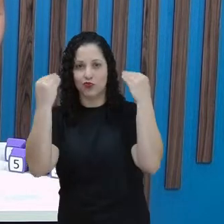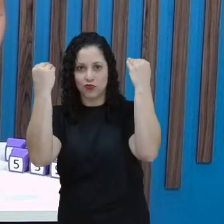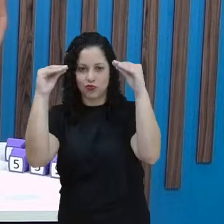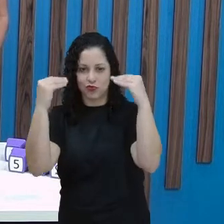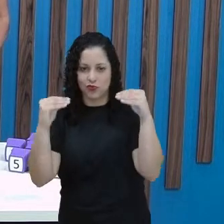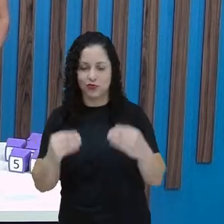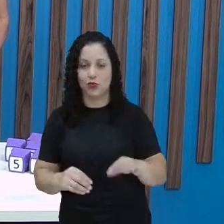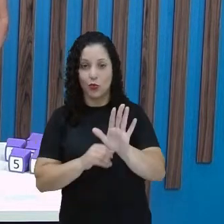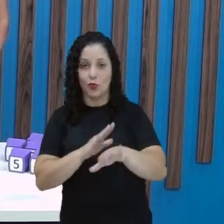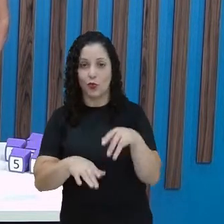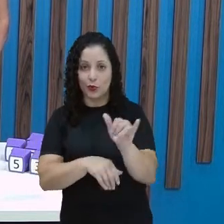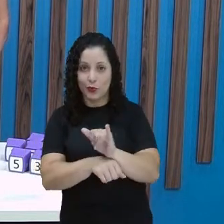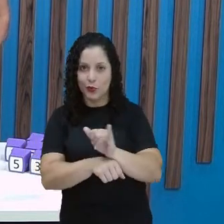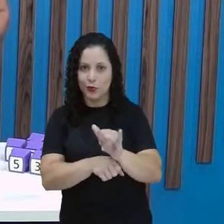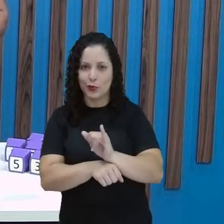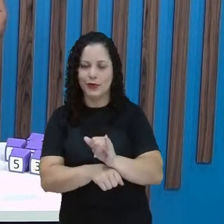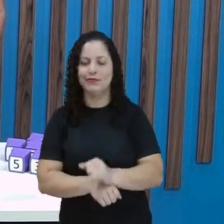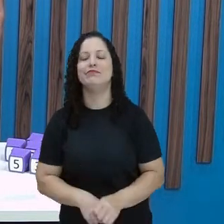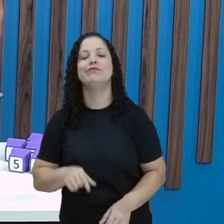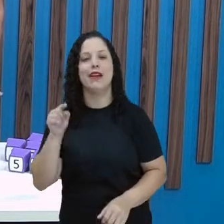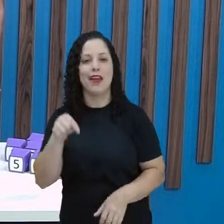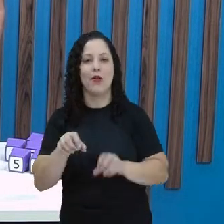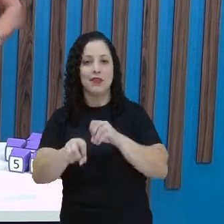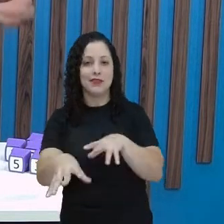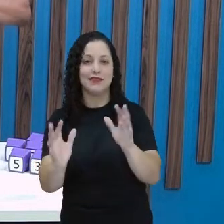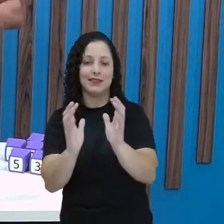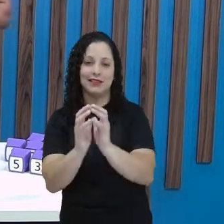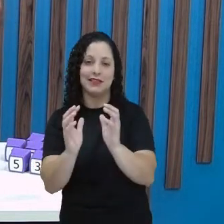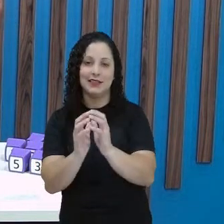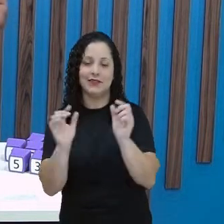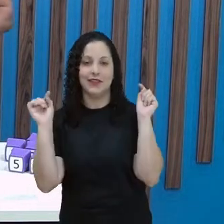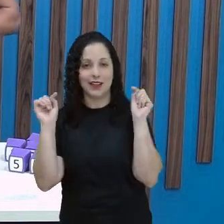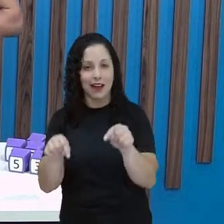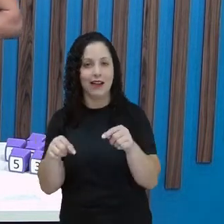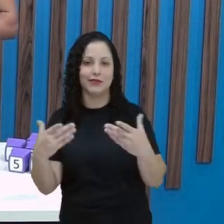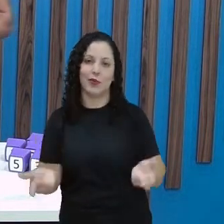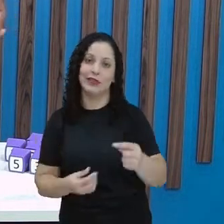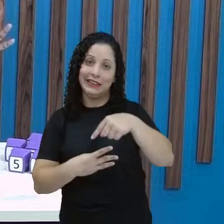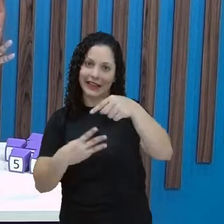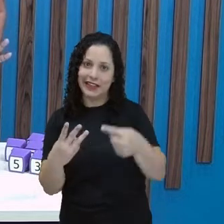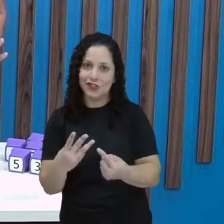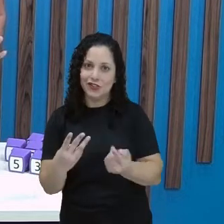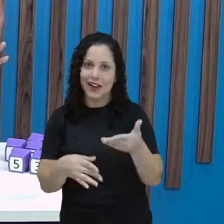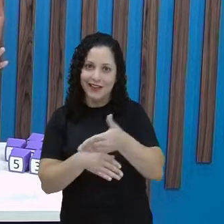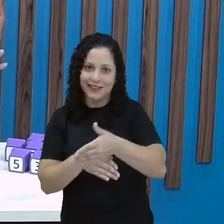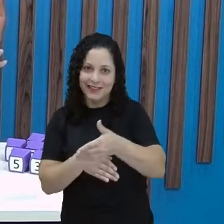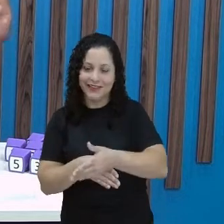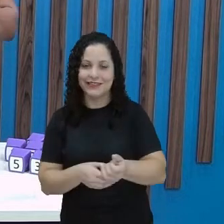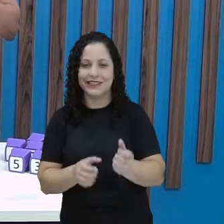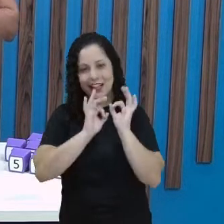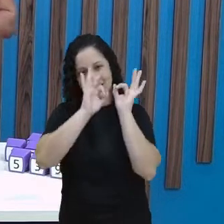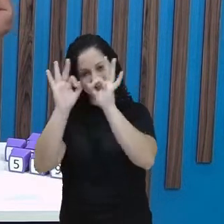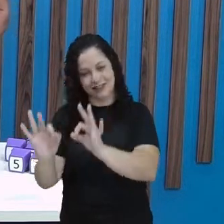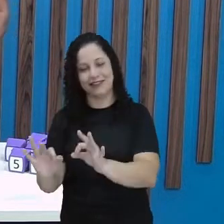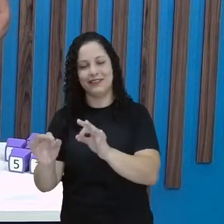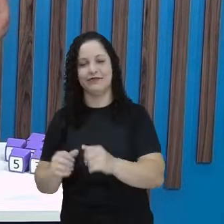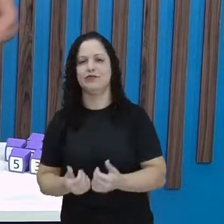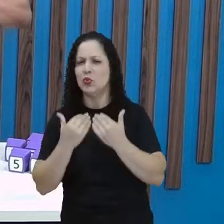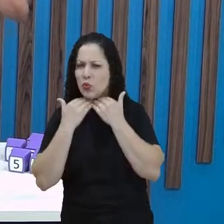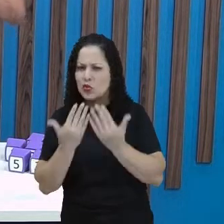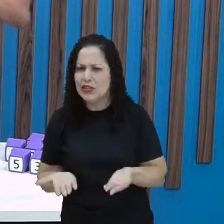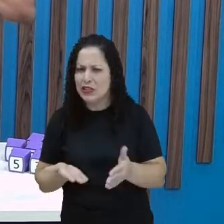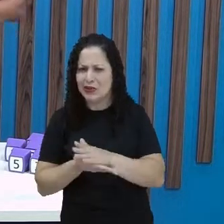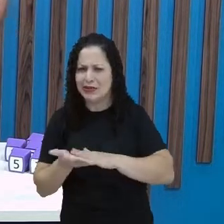disponibilizadas no nosso canal do YouTube, o Educa Recife, tá? Não tem desculpa. Então, tem três maneiras de assistir essa aula. Não conseguiu